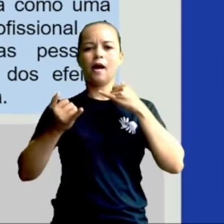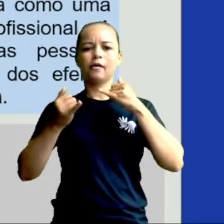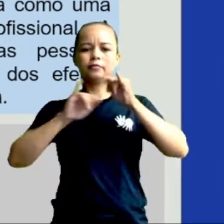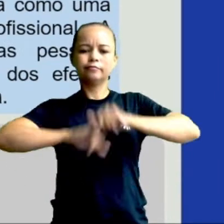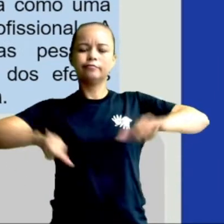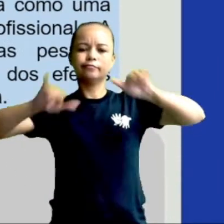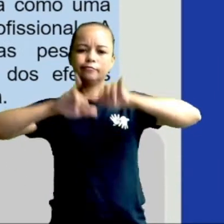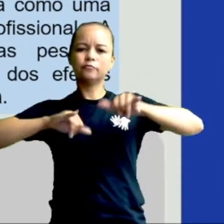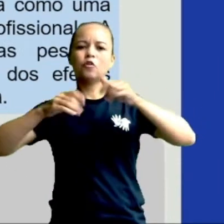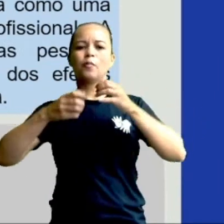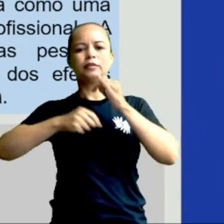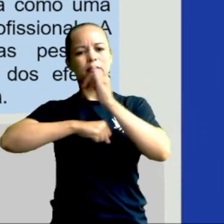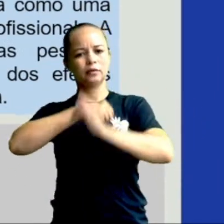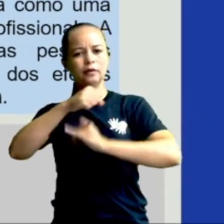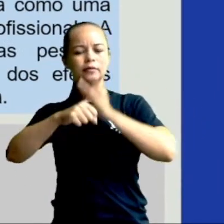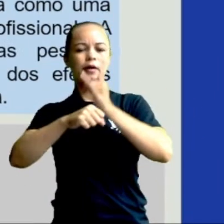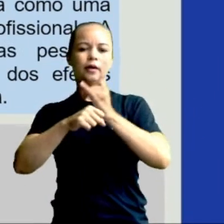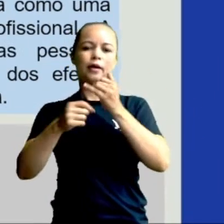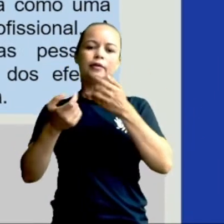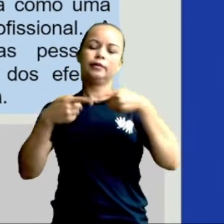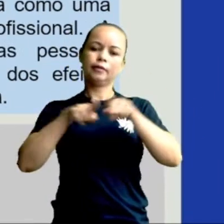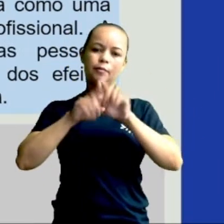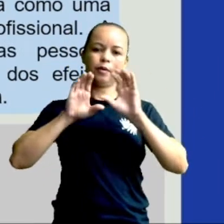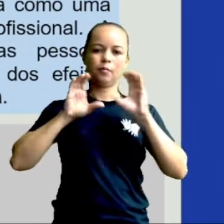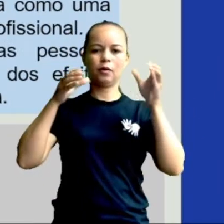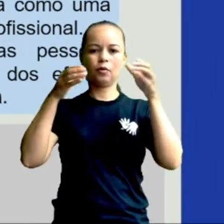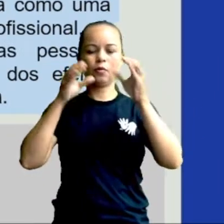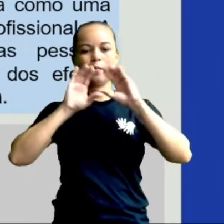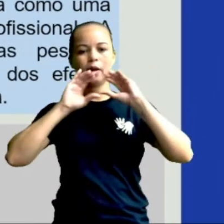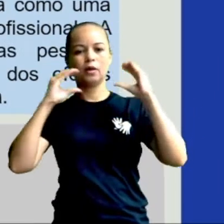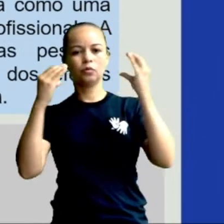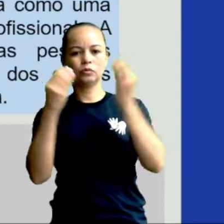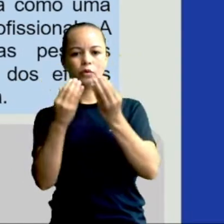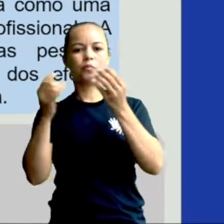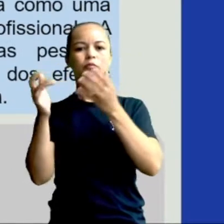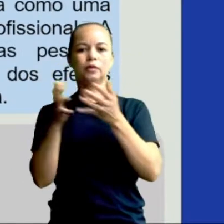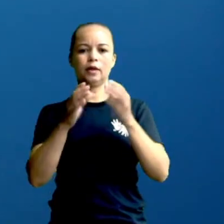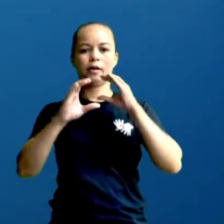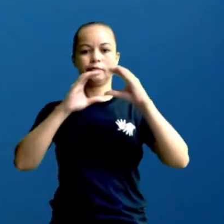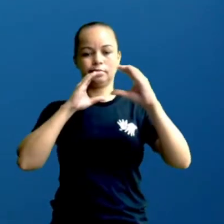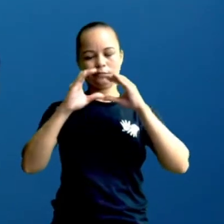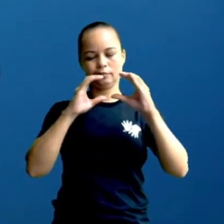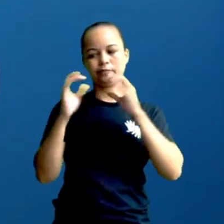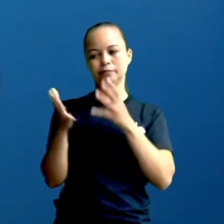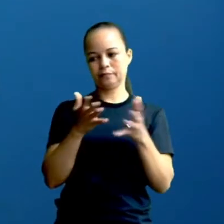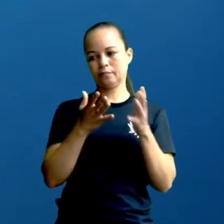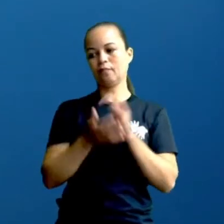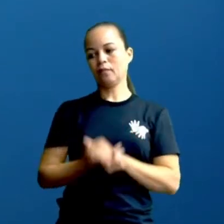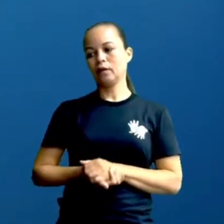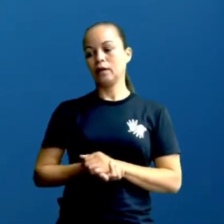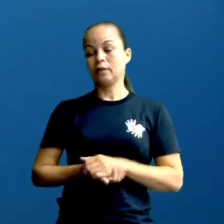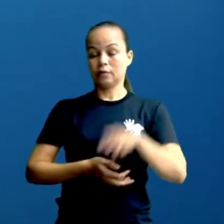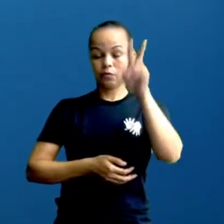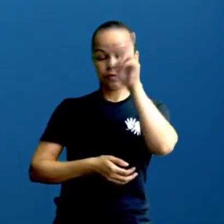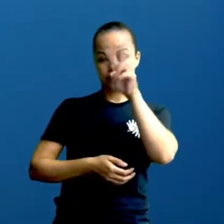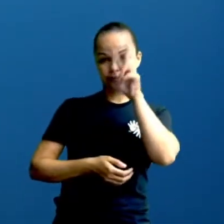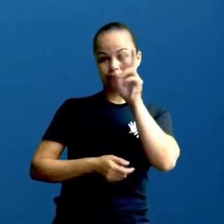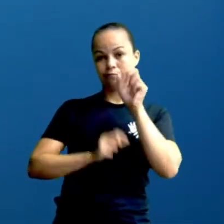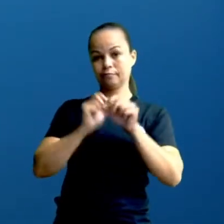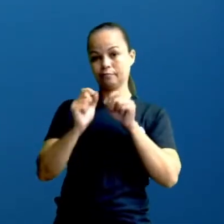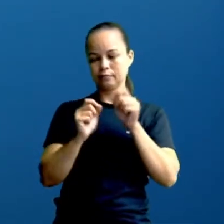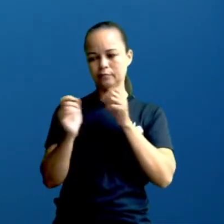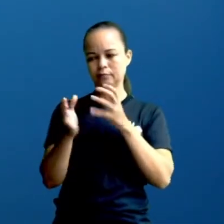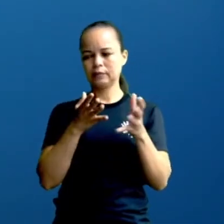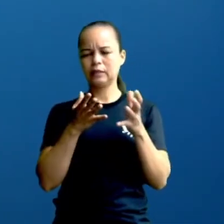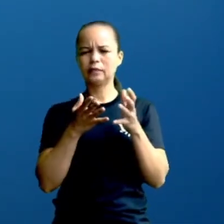seja através da internet ou dos meios de comunicação. Vê só, gente. Olha para cá. Lembram, né, que quando começou a